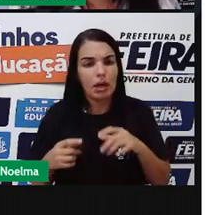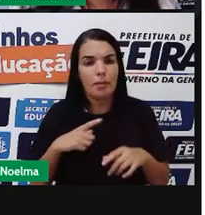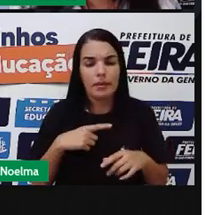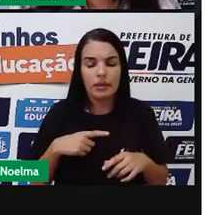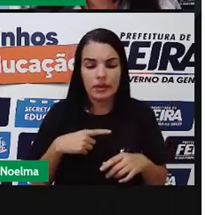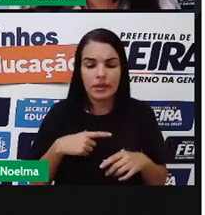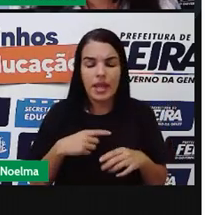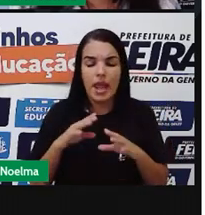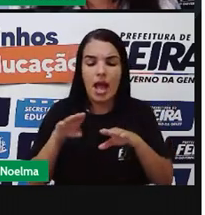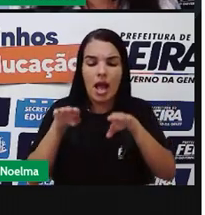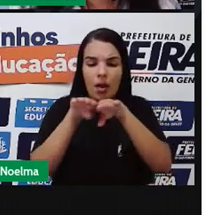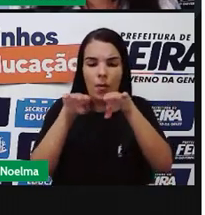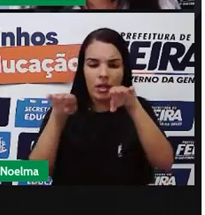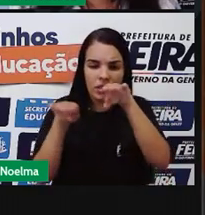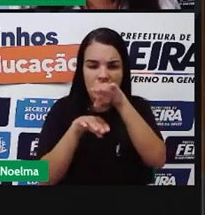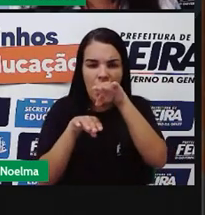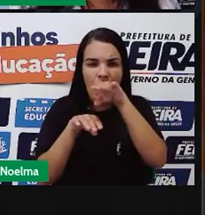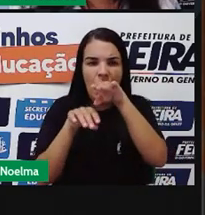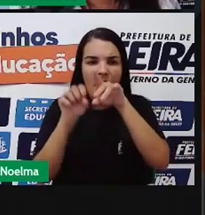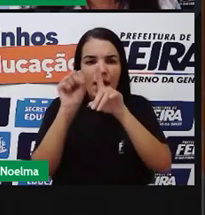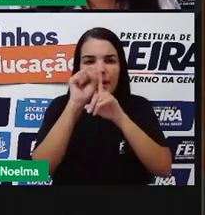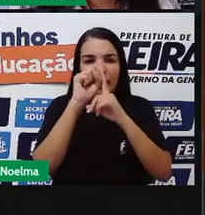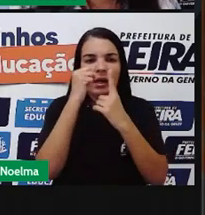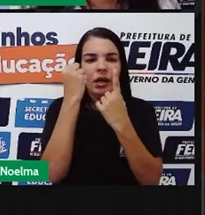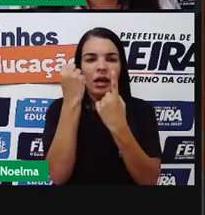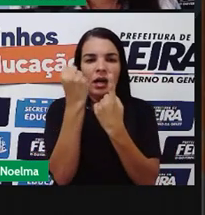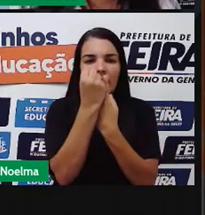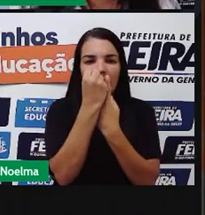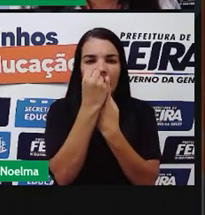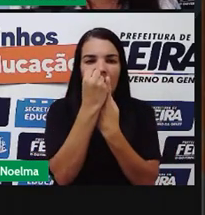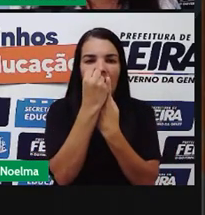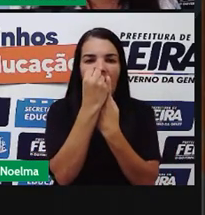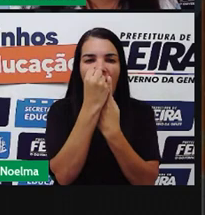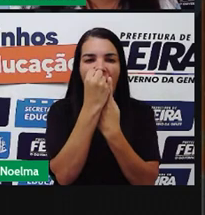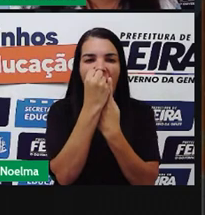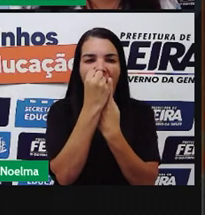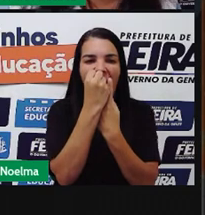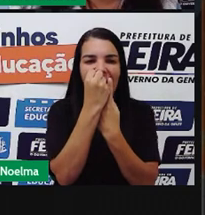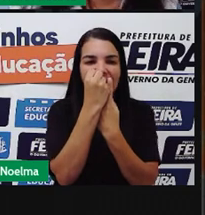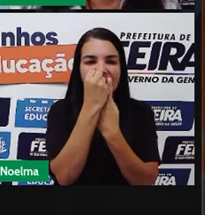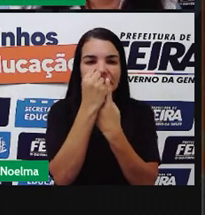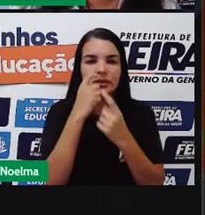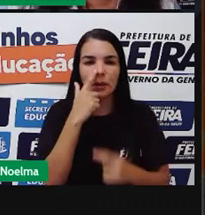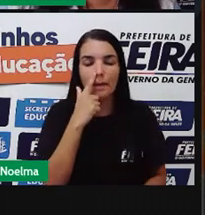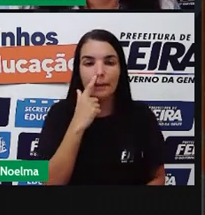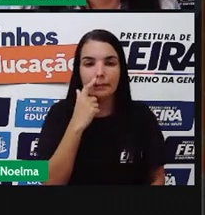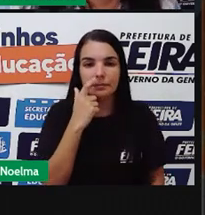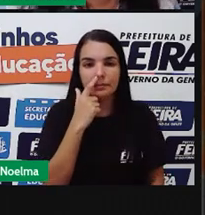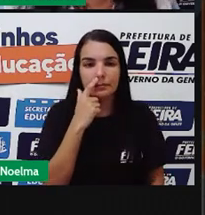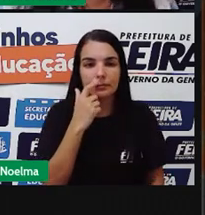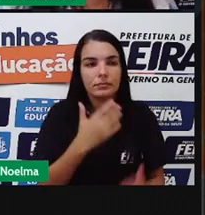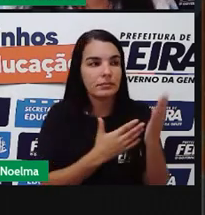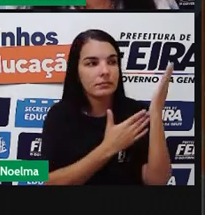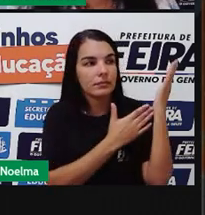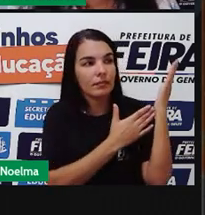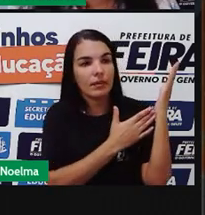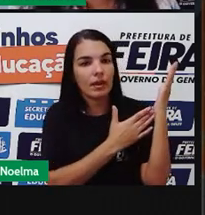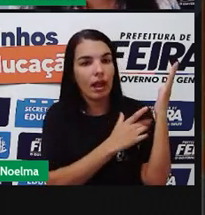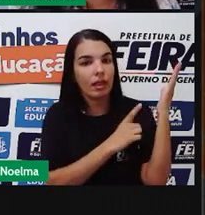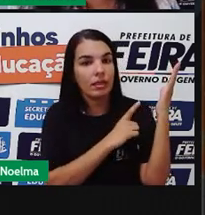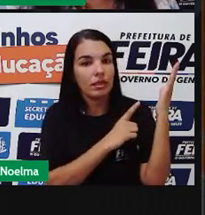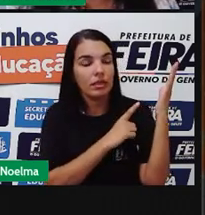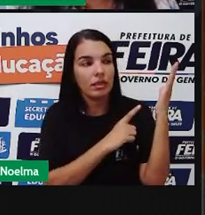a gente Possa ter O cálculo Da desigualdade Aqui nós temos Uma imagem